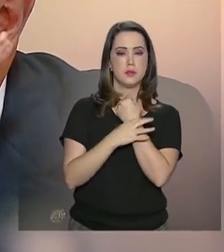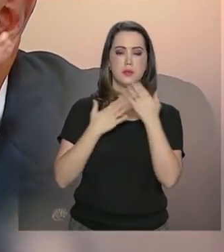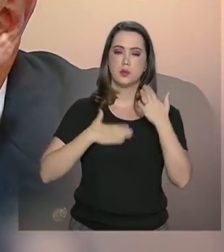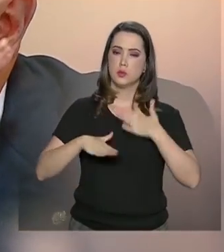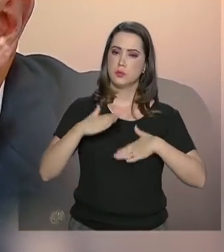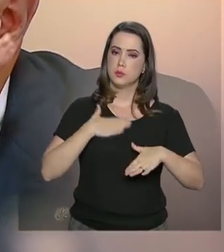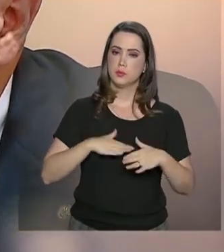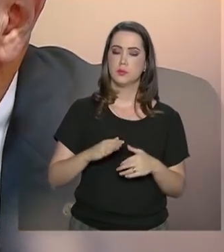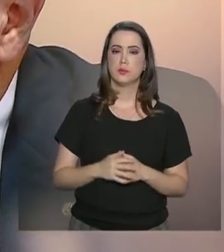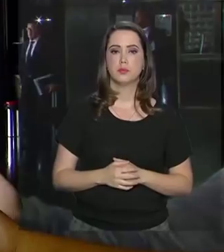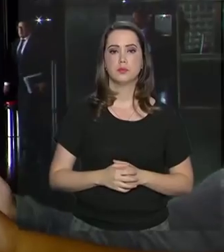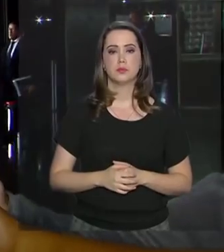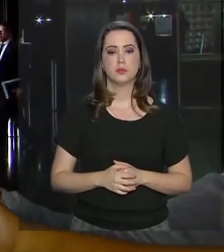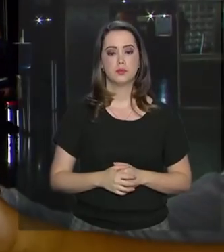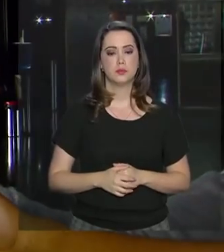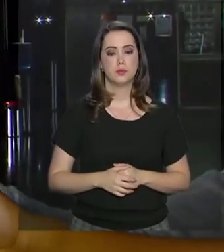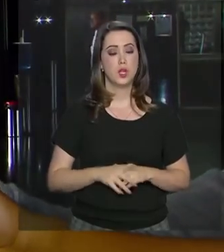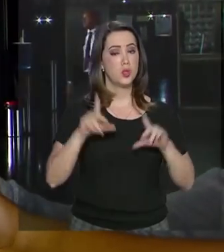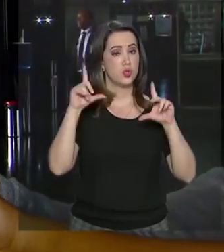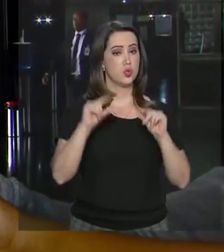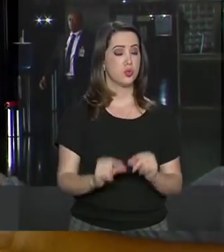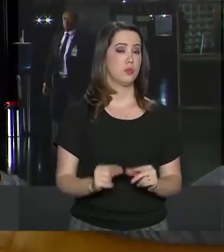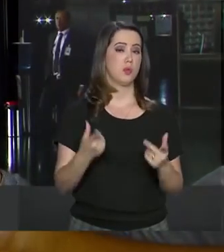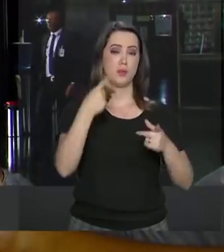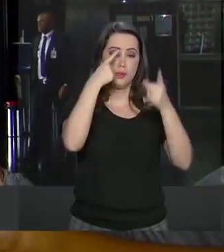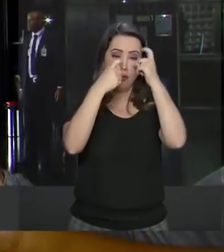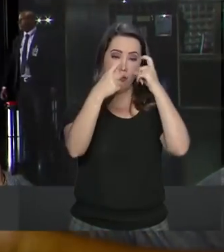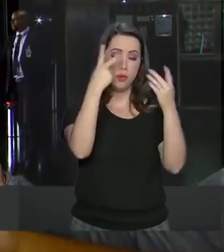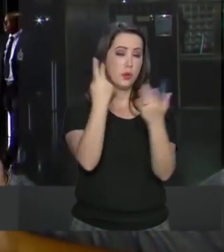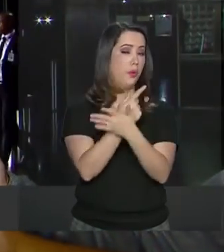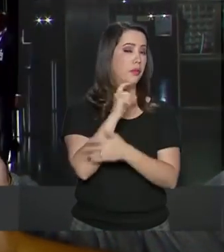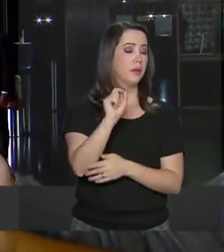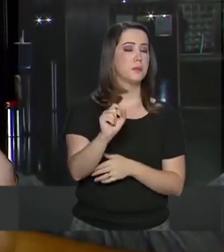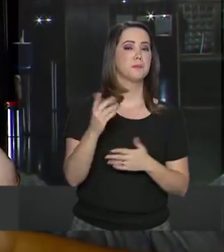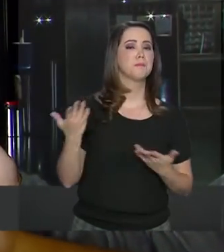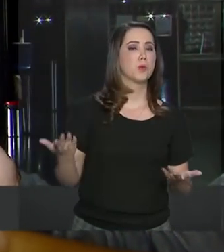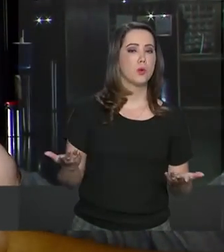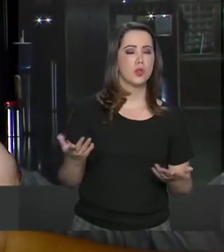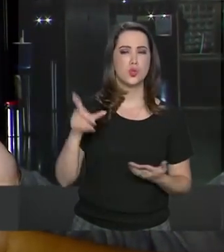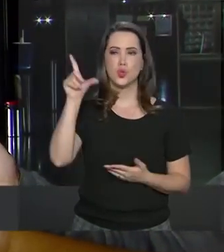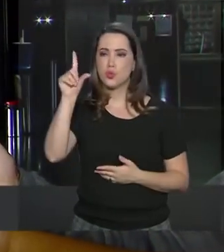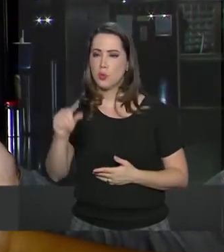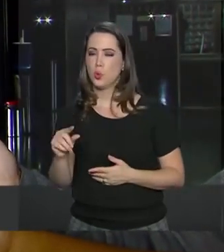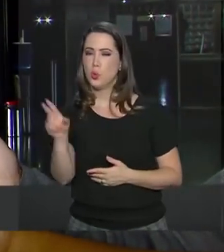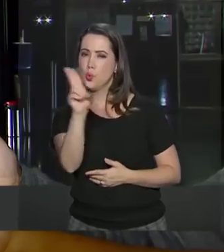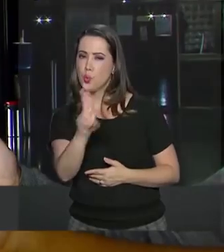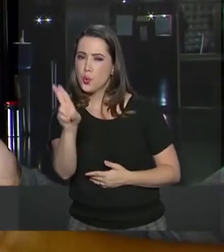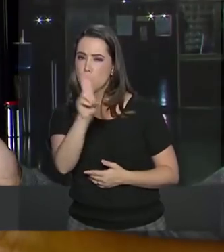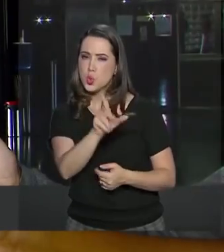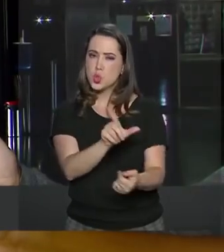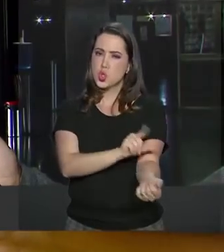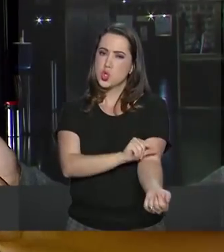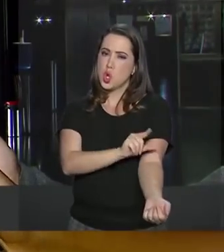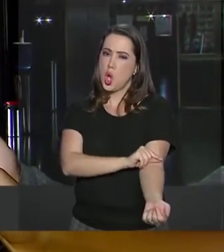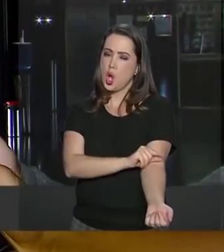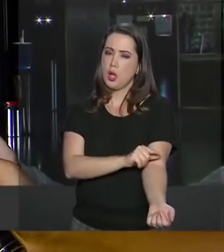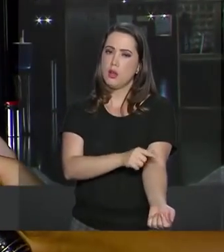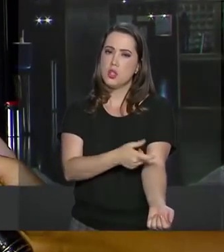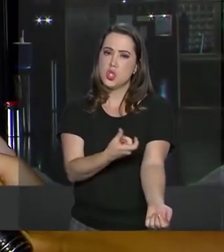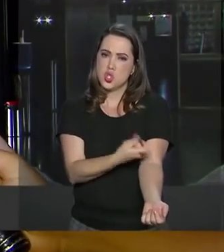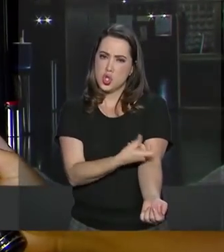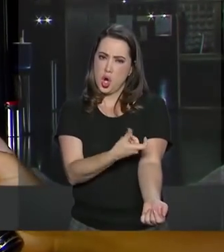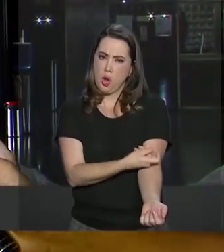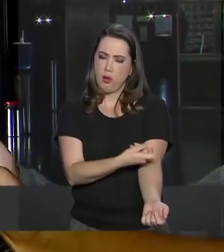tranquilidade nas cidades. A redução da violência acontece quando se reduz o consumo de drogas, com atendimento aos dependentes químicos.